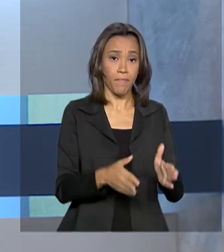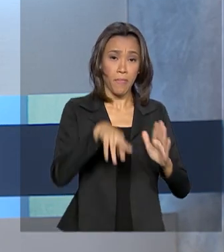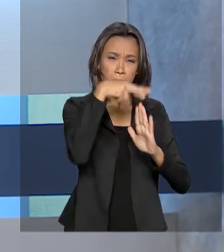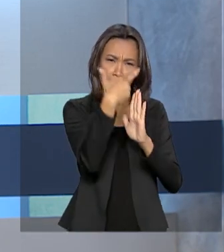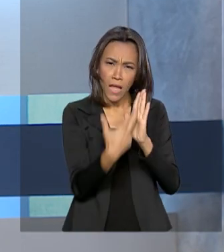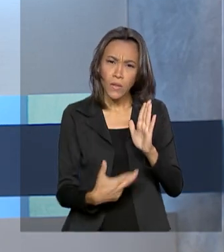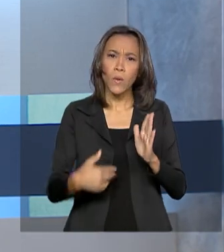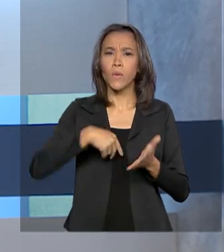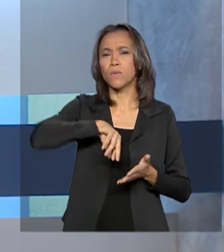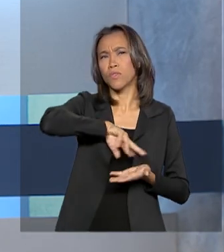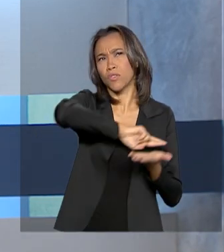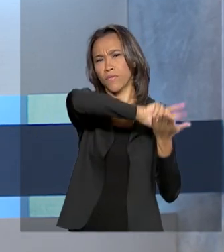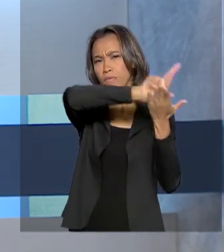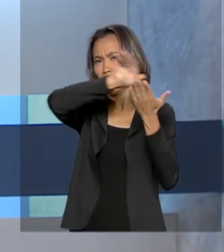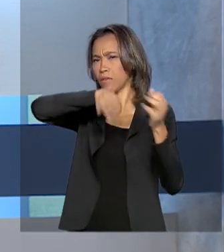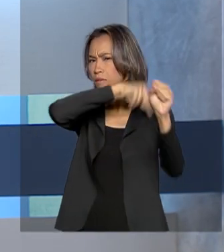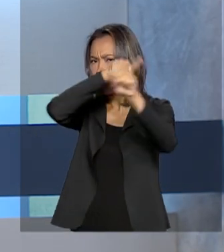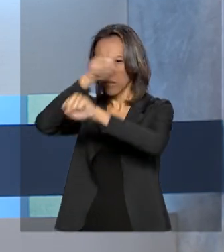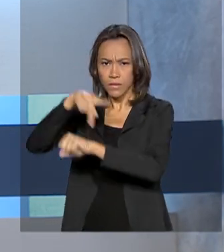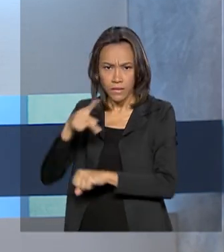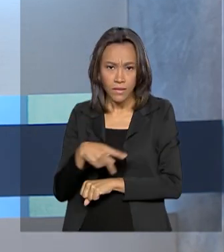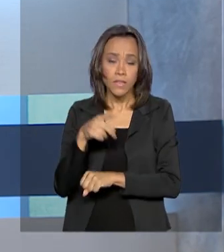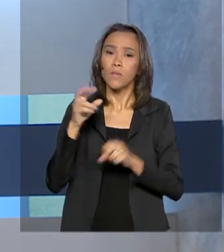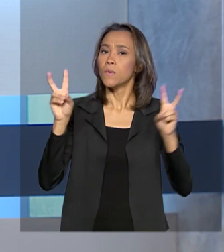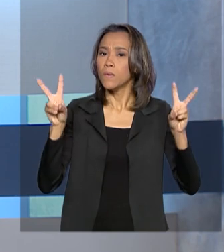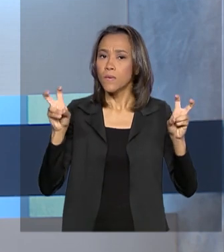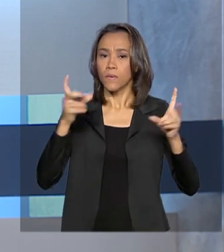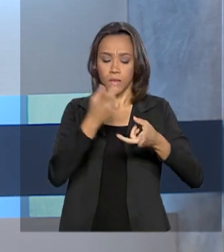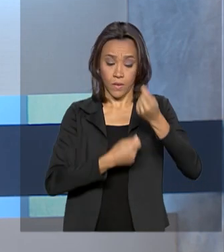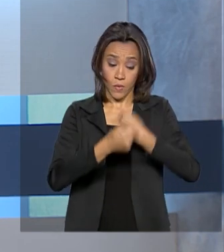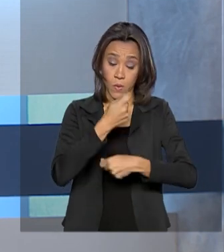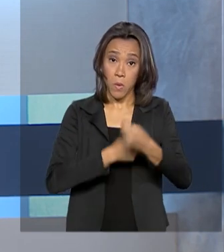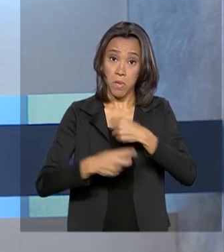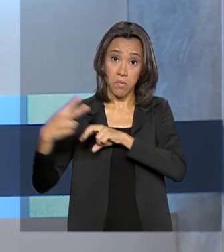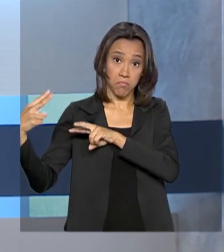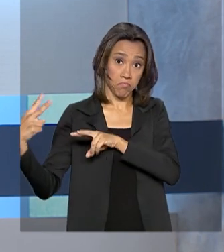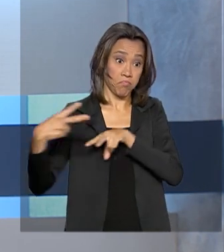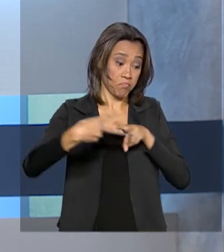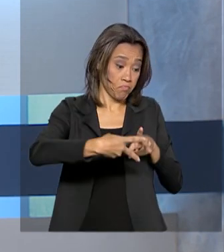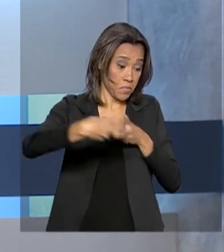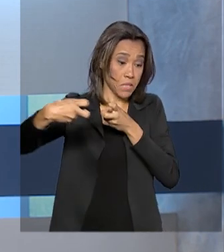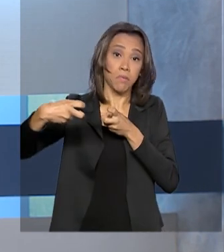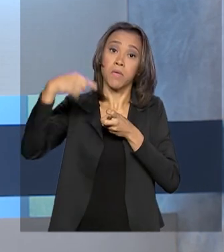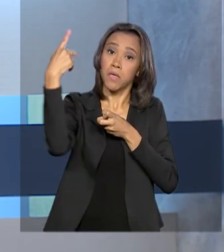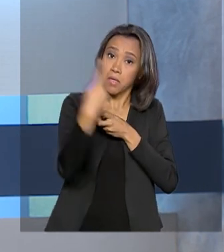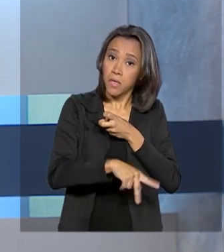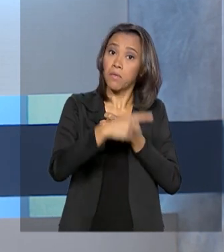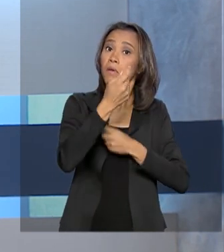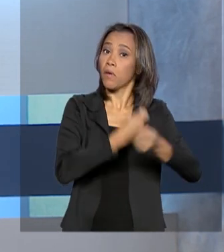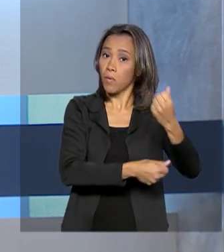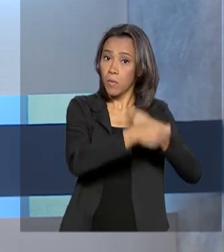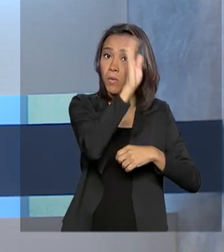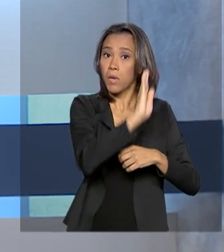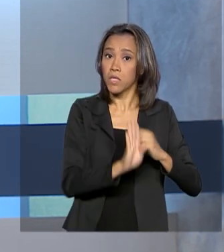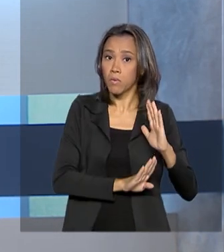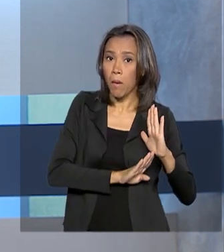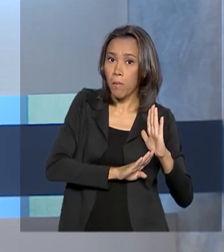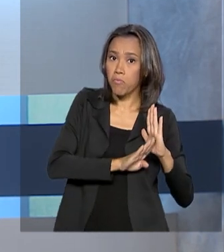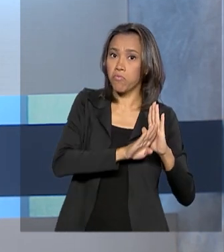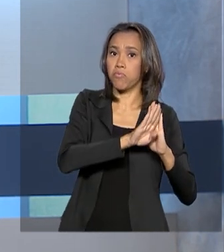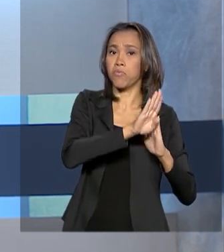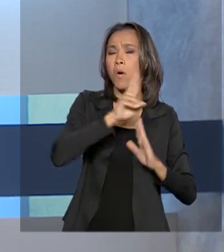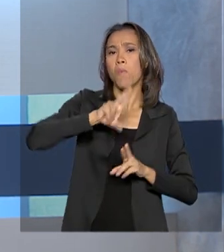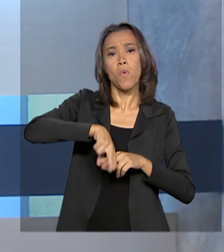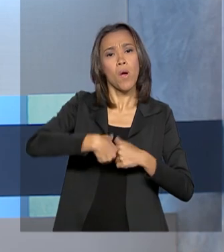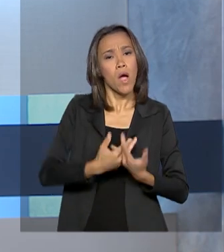Relatórios internacionais sobre economia estão reconhecendo o crescimento dos índices brasileiros depois de medidas tomadas pelo